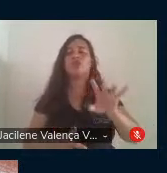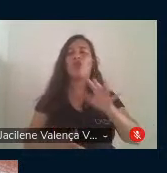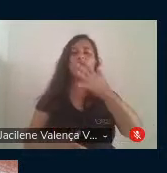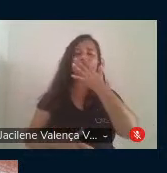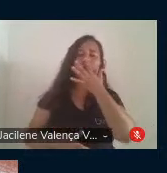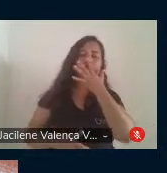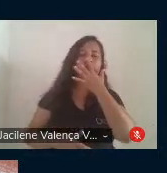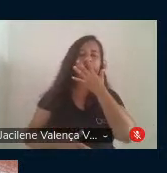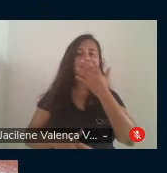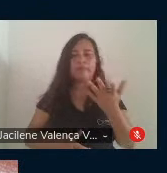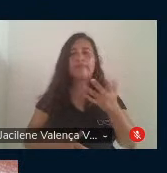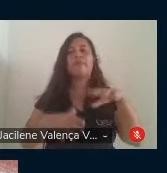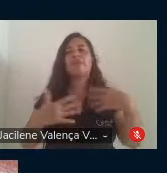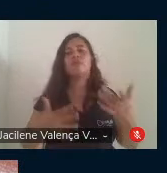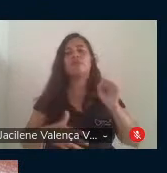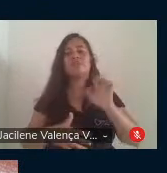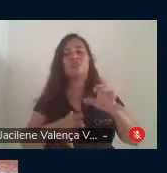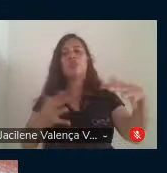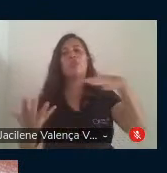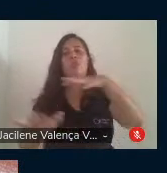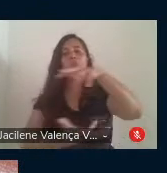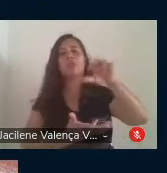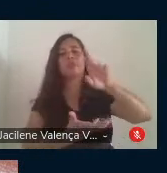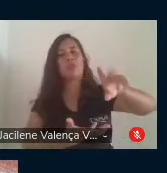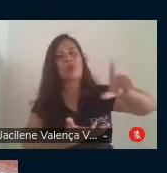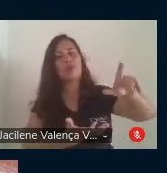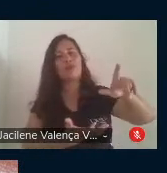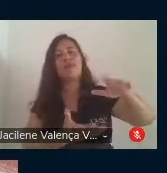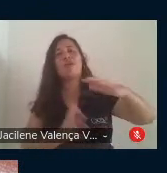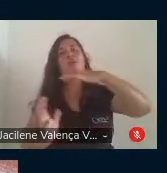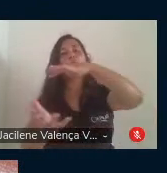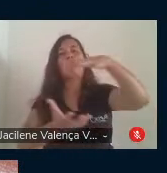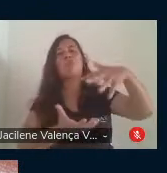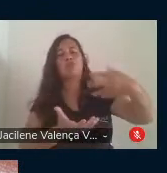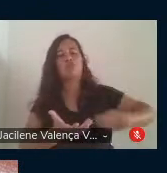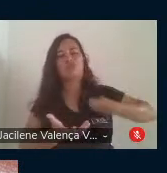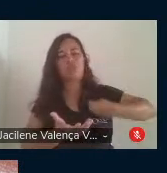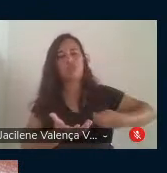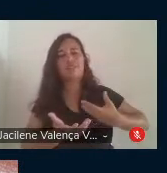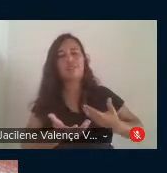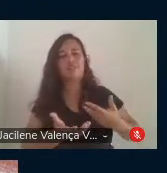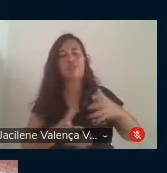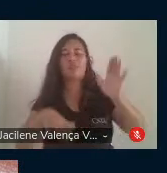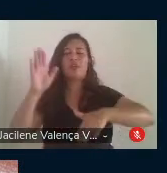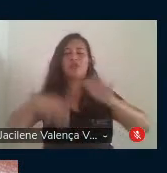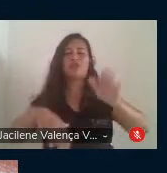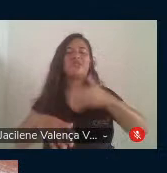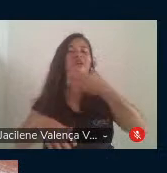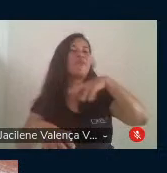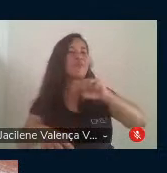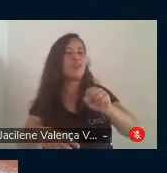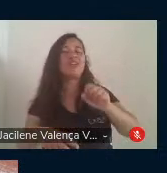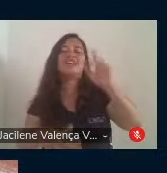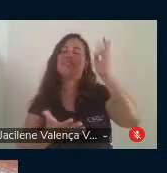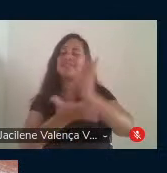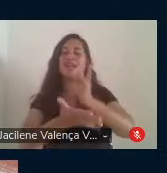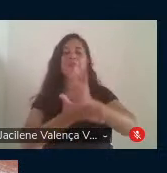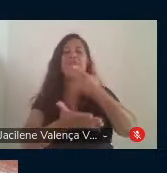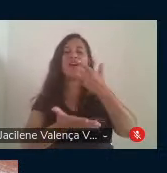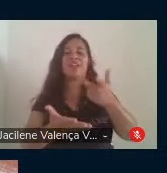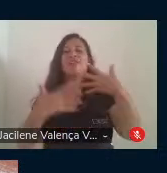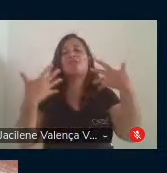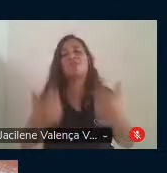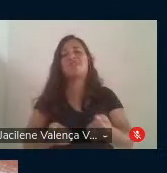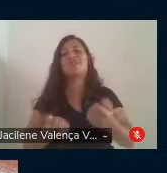se o mundo não é, o mundo está sendo, como tantas vezes nos falou Freire, vamos aceitar o convite do